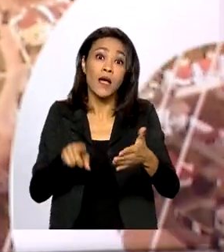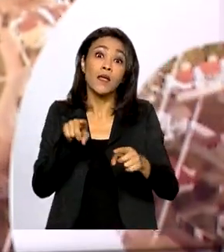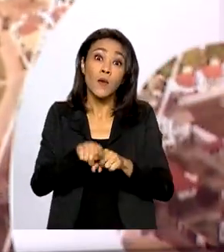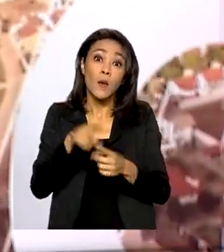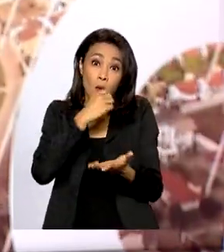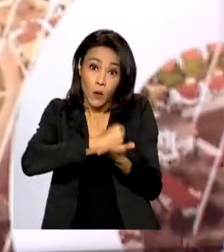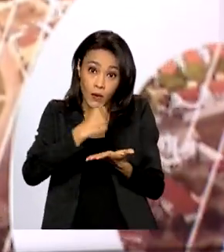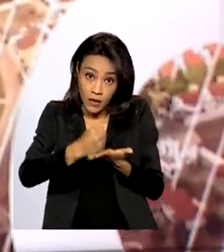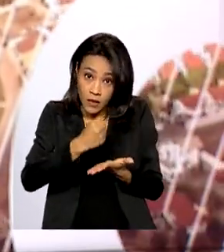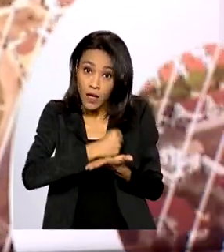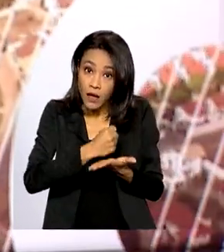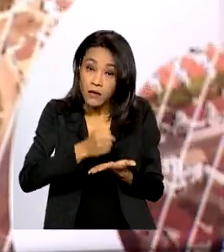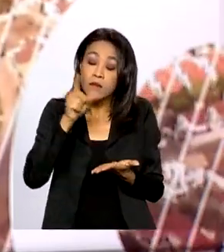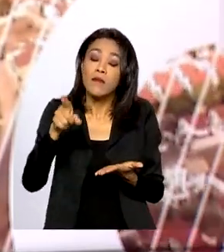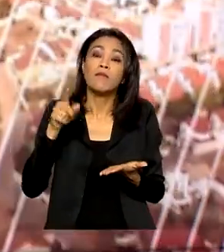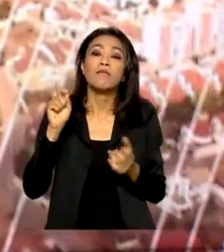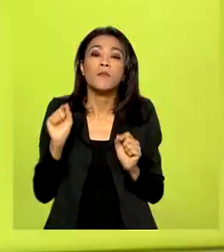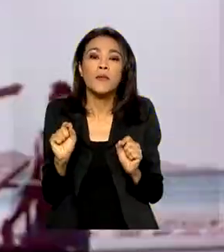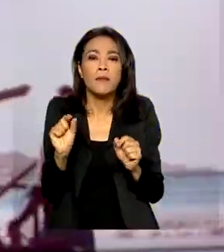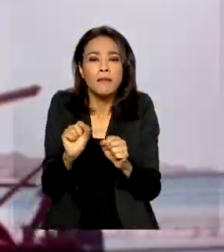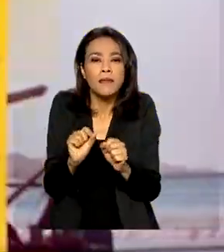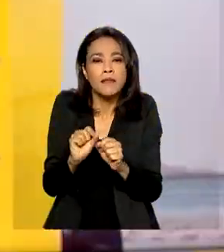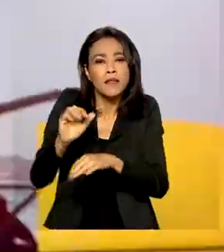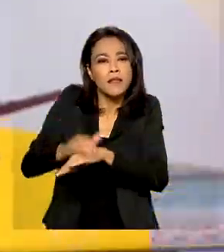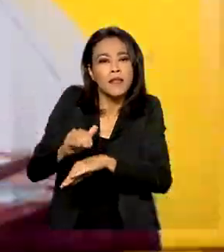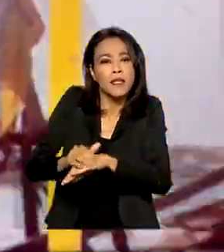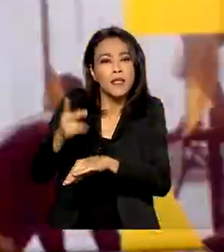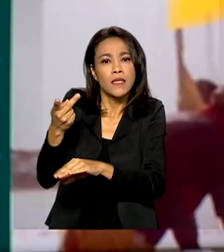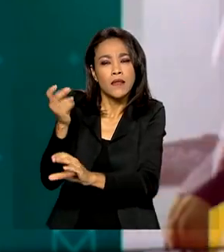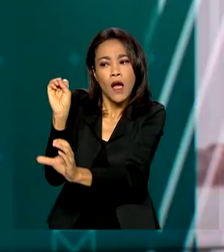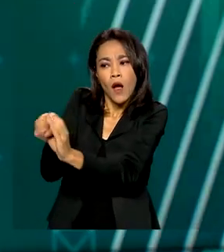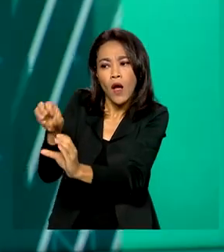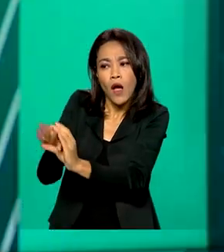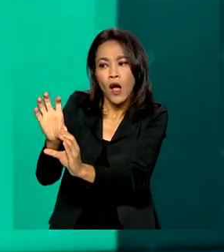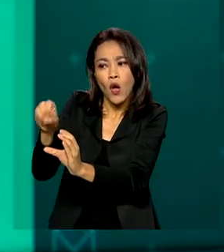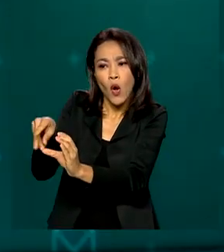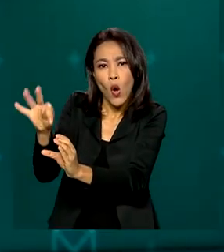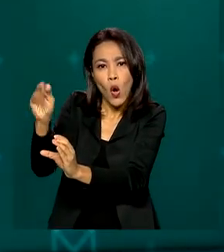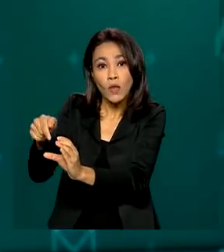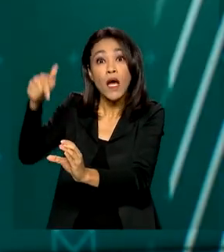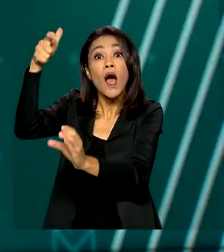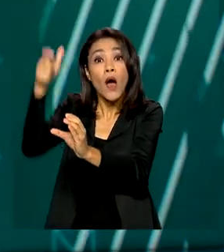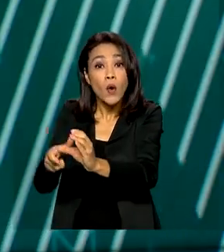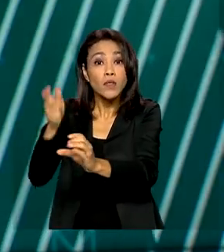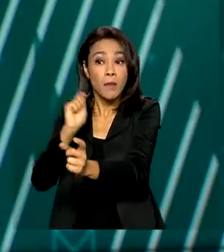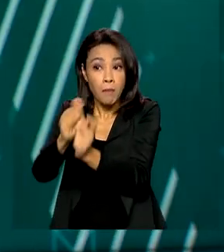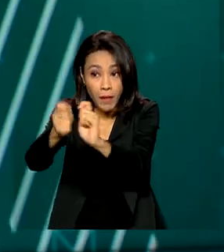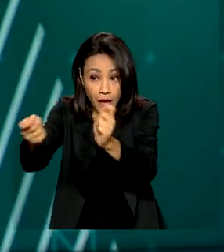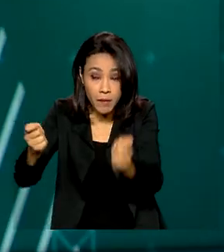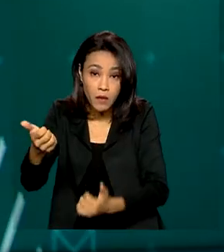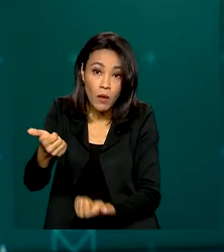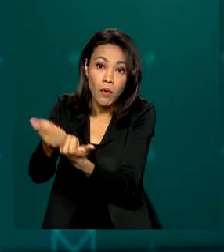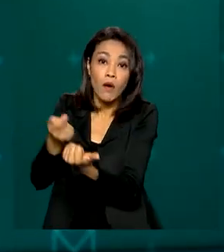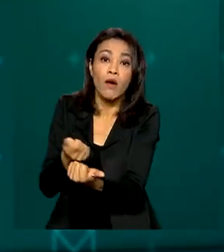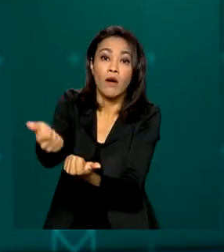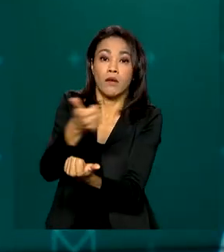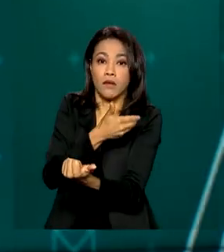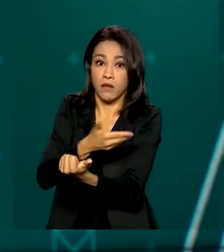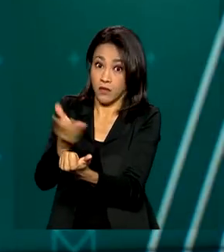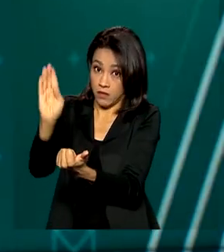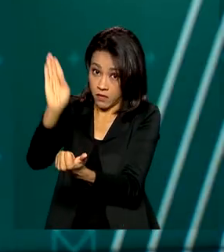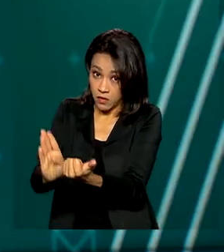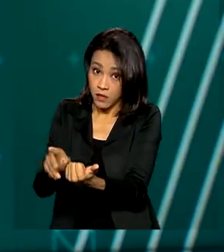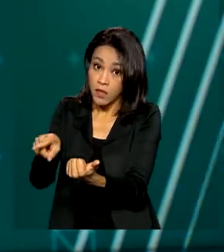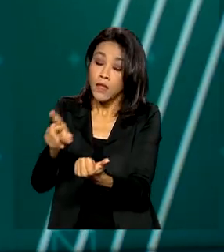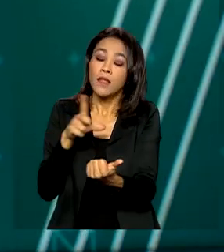contratado deverá ser realizado exclusivamente na conta bancária, onde é feito o pagamento do auxílio. O empréstimo deverá ter juros de,